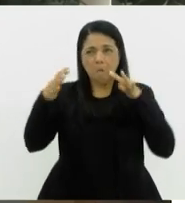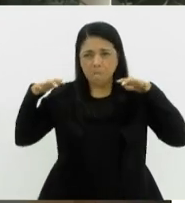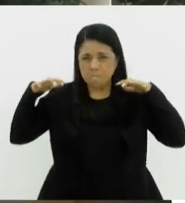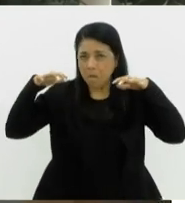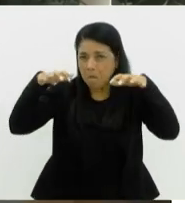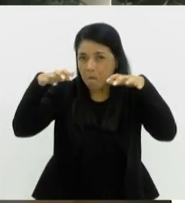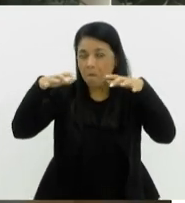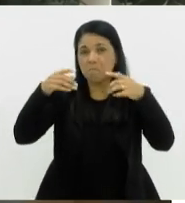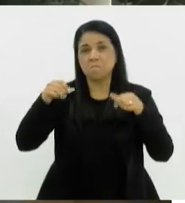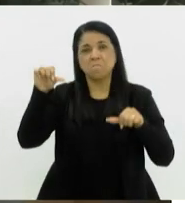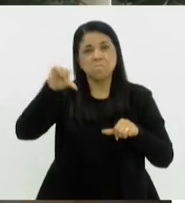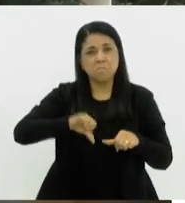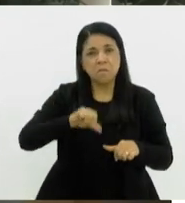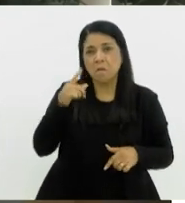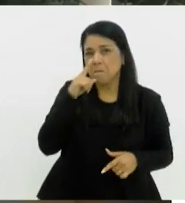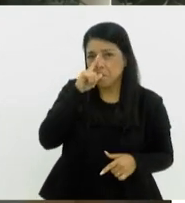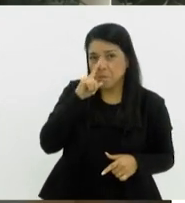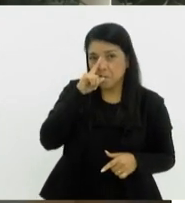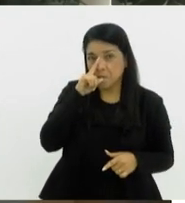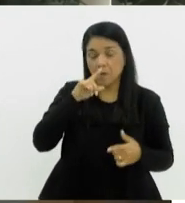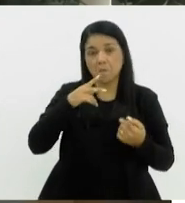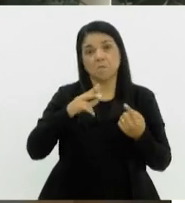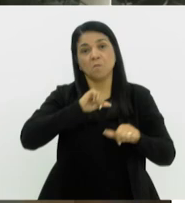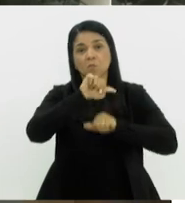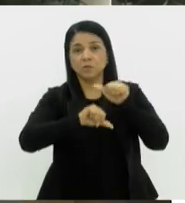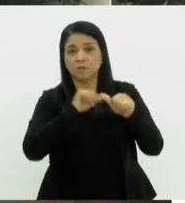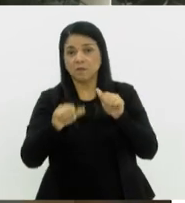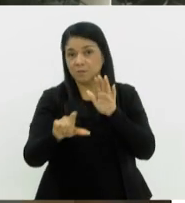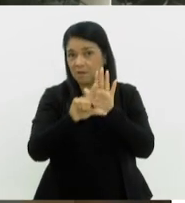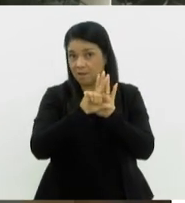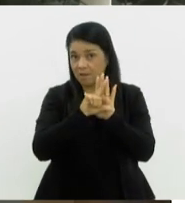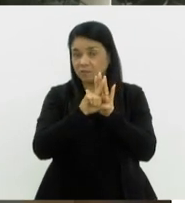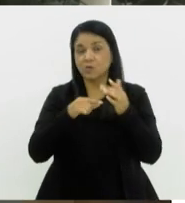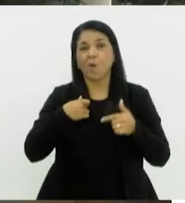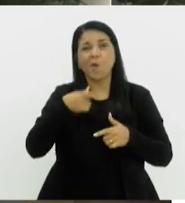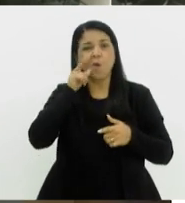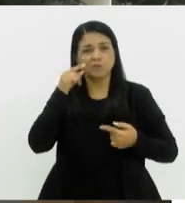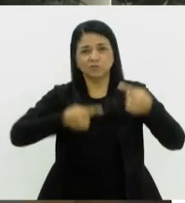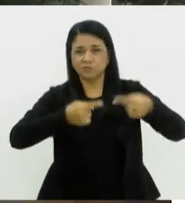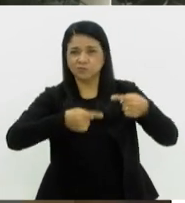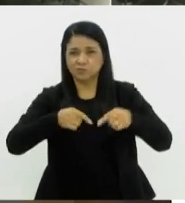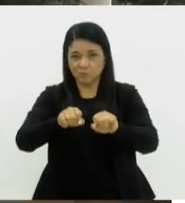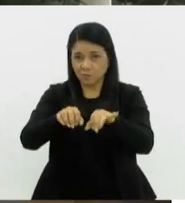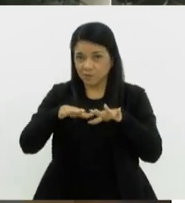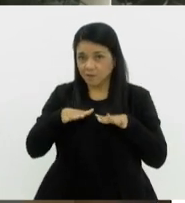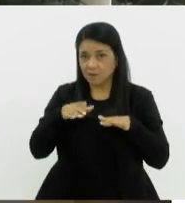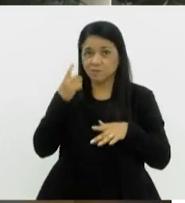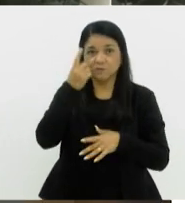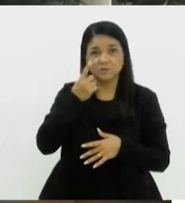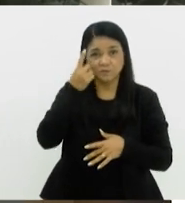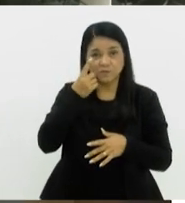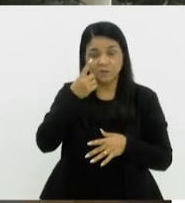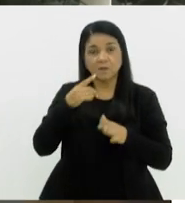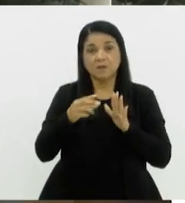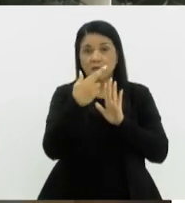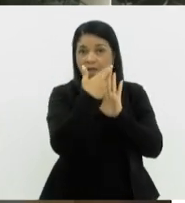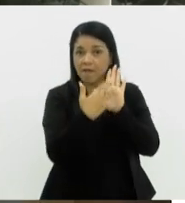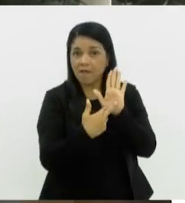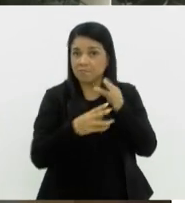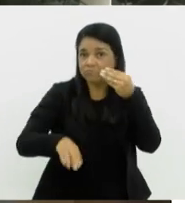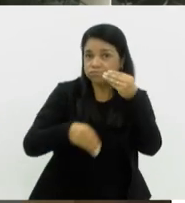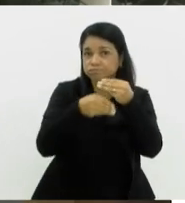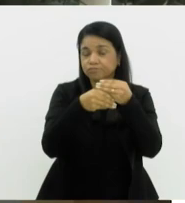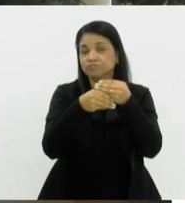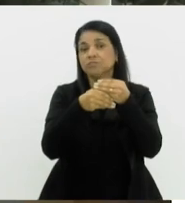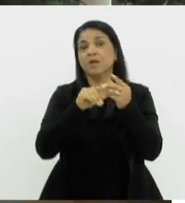pode ser alterada pela Alerj. Ela foi discutida ontem no plenário pelos parlamentares. Essa medida foi implementada após os